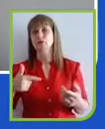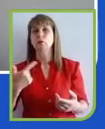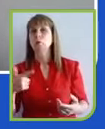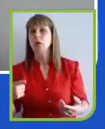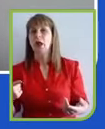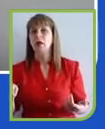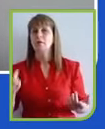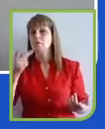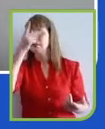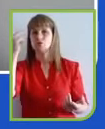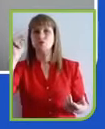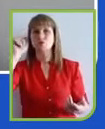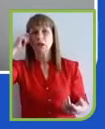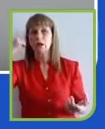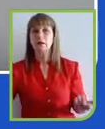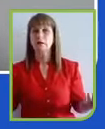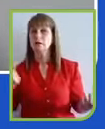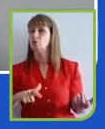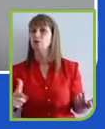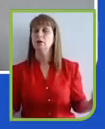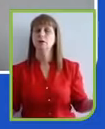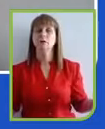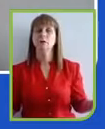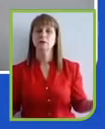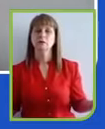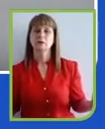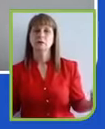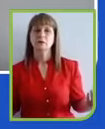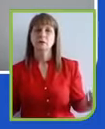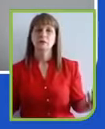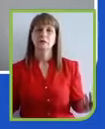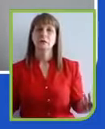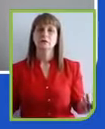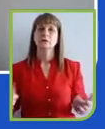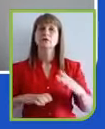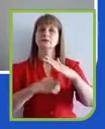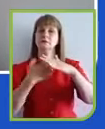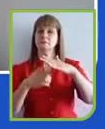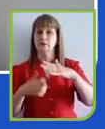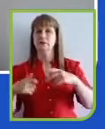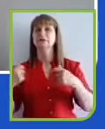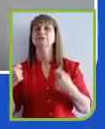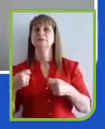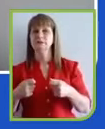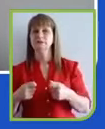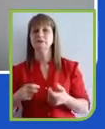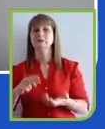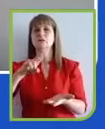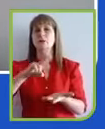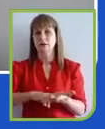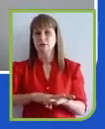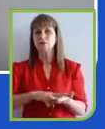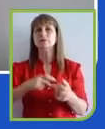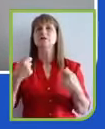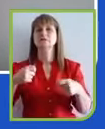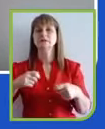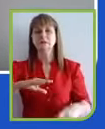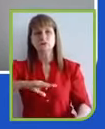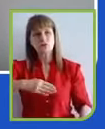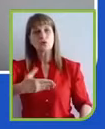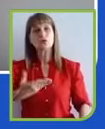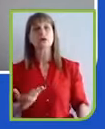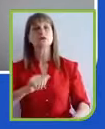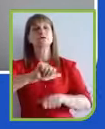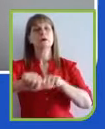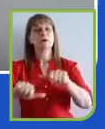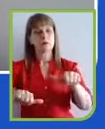reconhecerem essa falha, reconhecerem essa insuficiência, e mais do que isso, acho que precisa de uma coragem para a gente mudar mesmo. Essa é uma